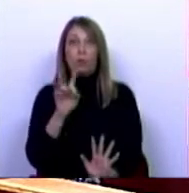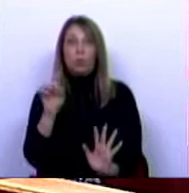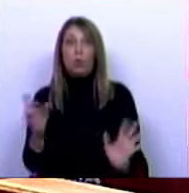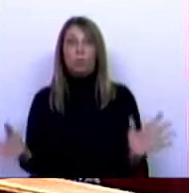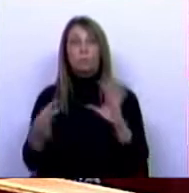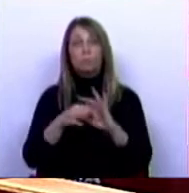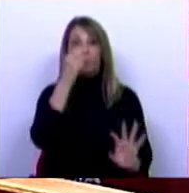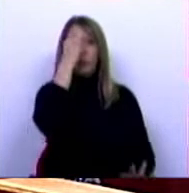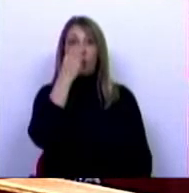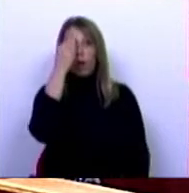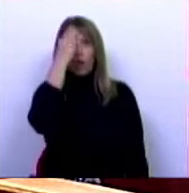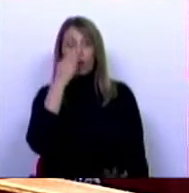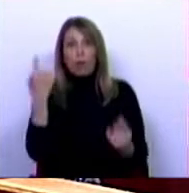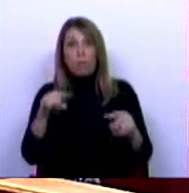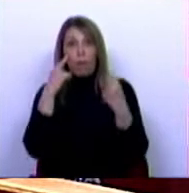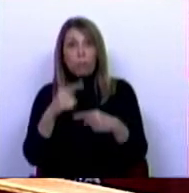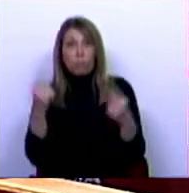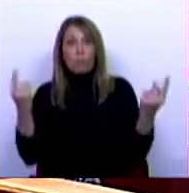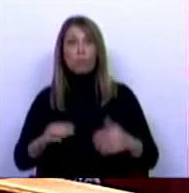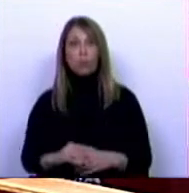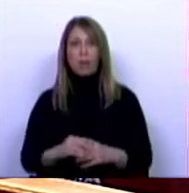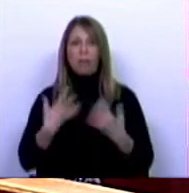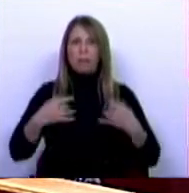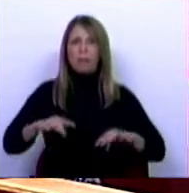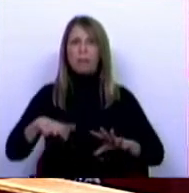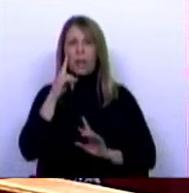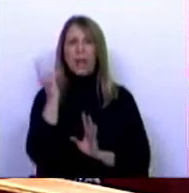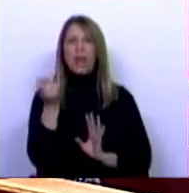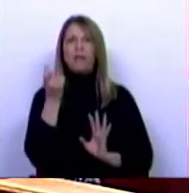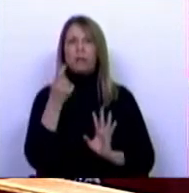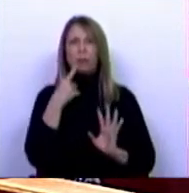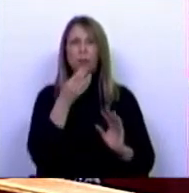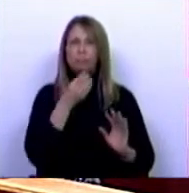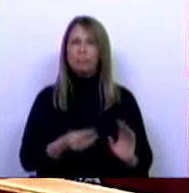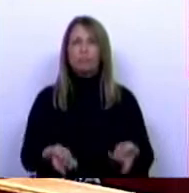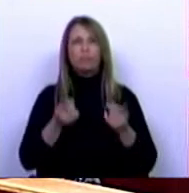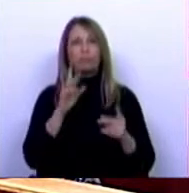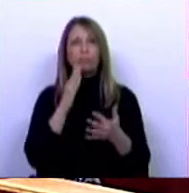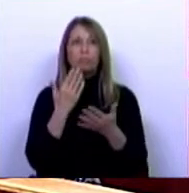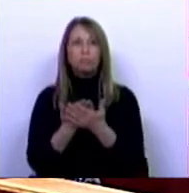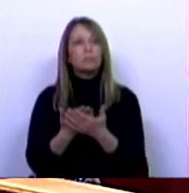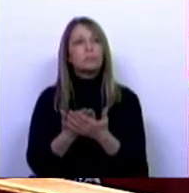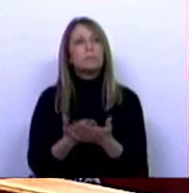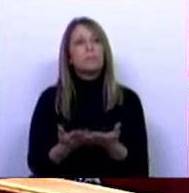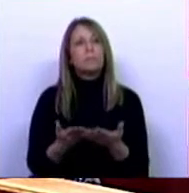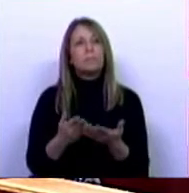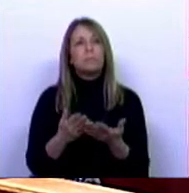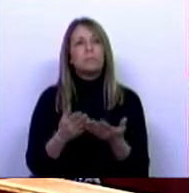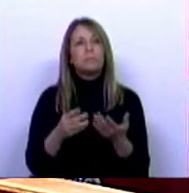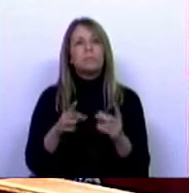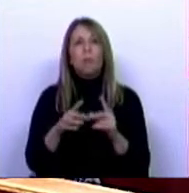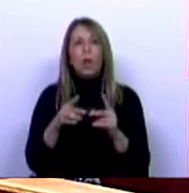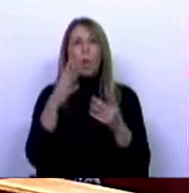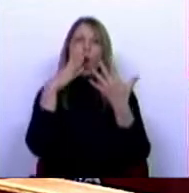própria história nos tem mostrado, evitando revisionismos duvidosos que degeneram em higienizações, em naturalizações